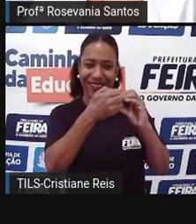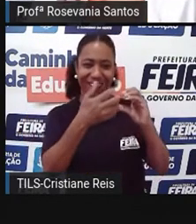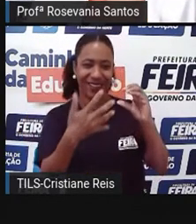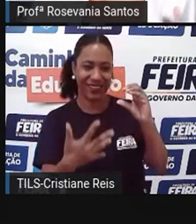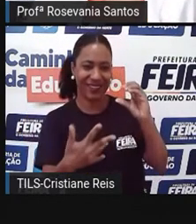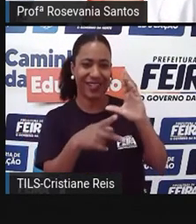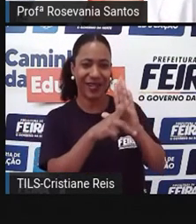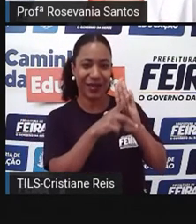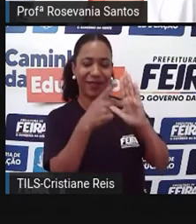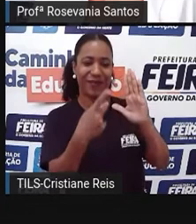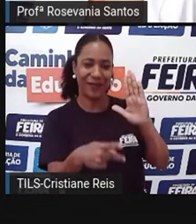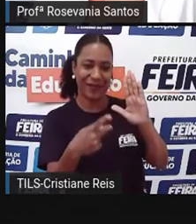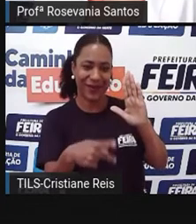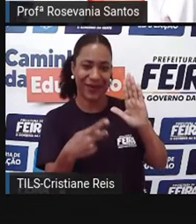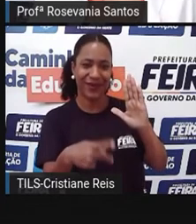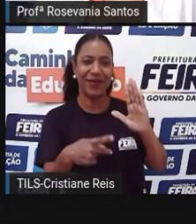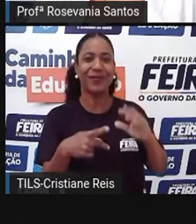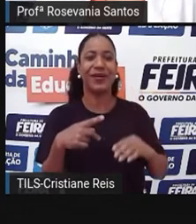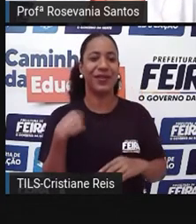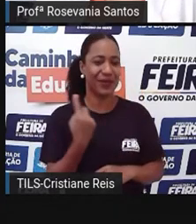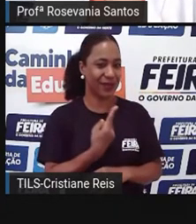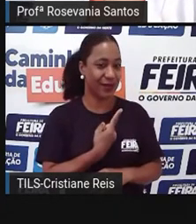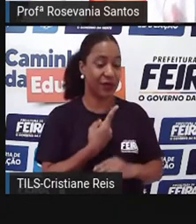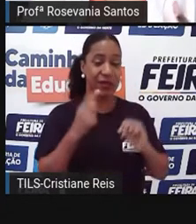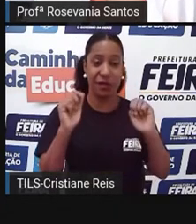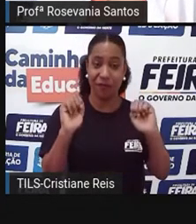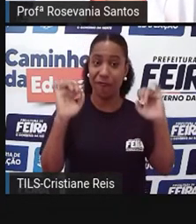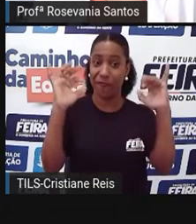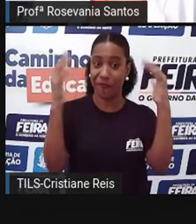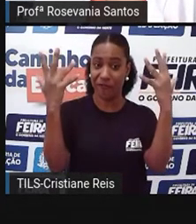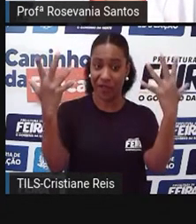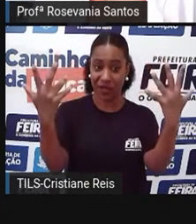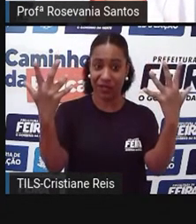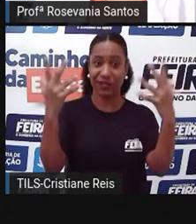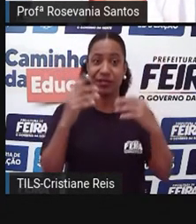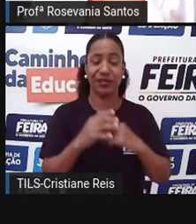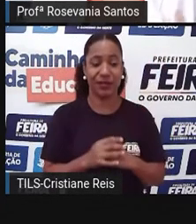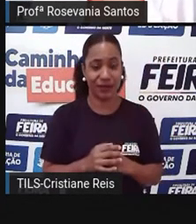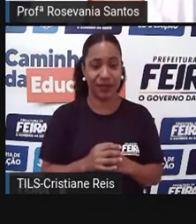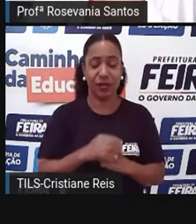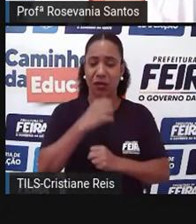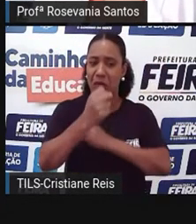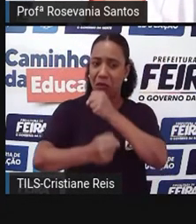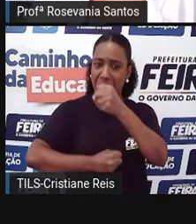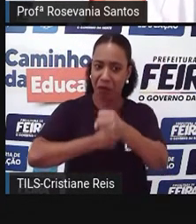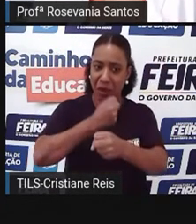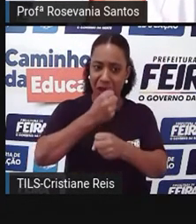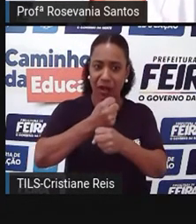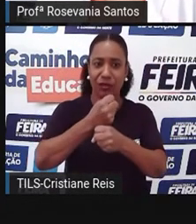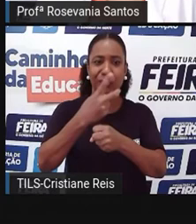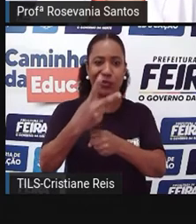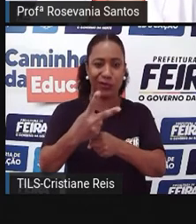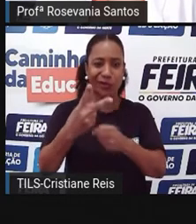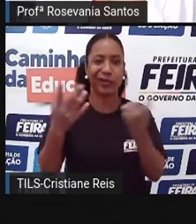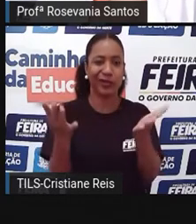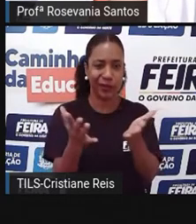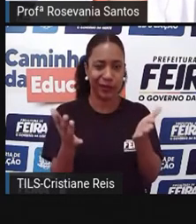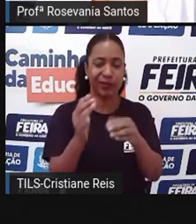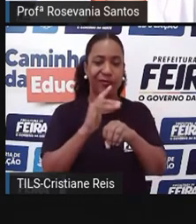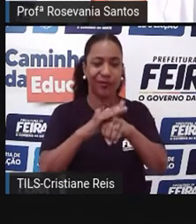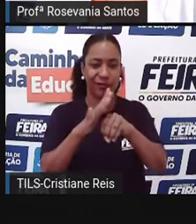gente, é muito chegado mesmo às nossas festinhas, tem dois anos seguidos que a gente não comemora, né, por conta da,